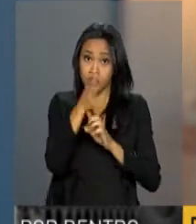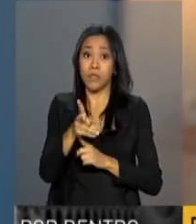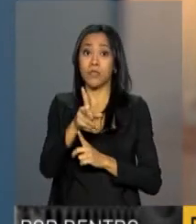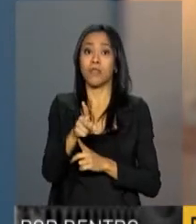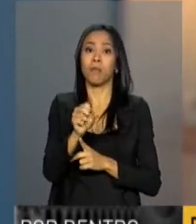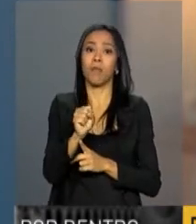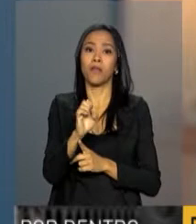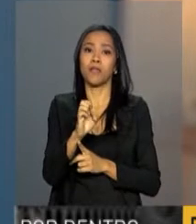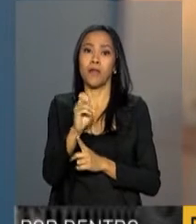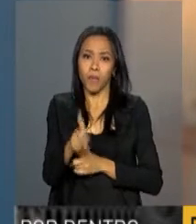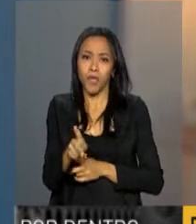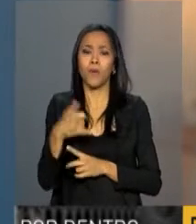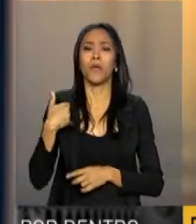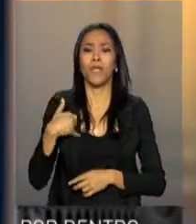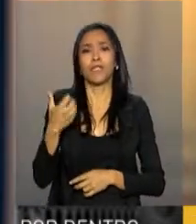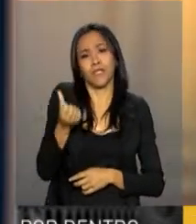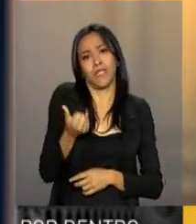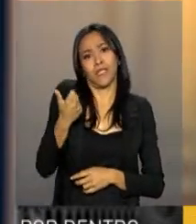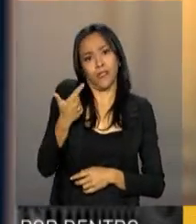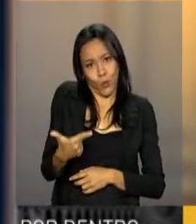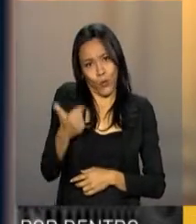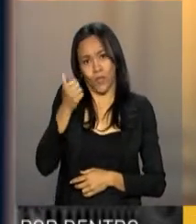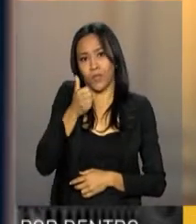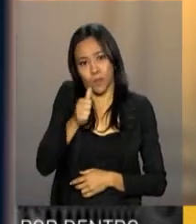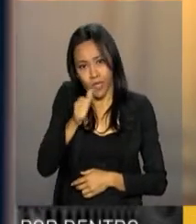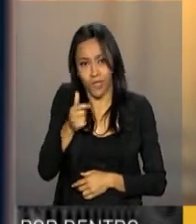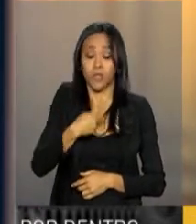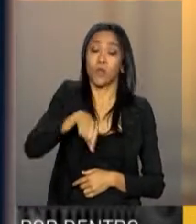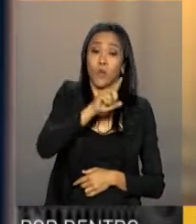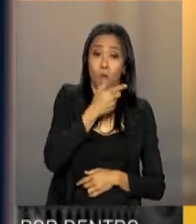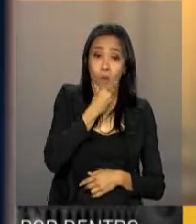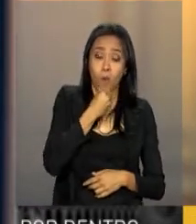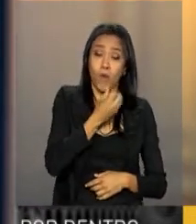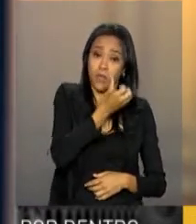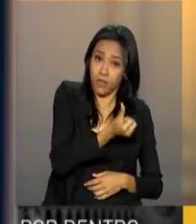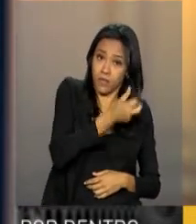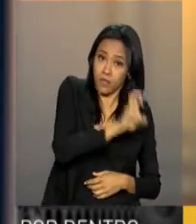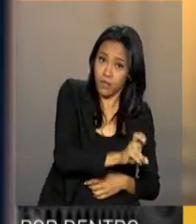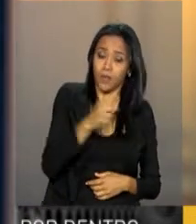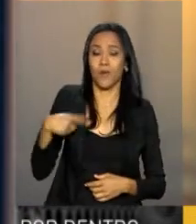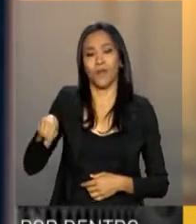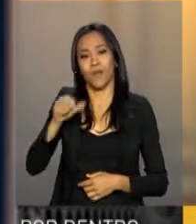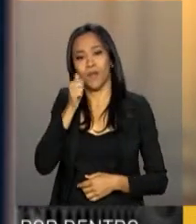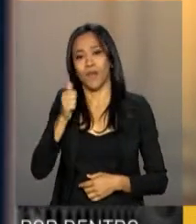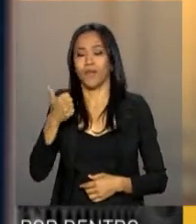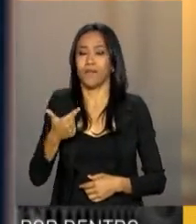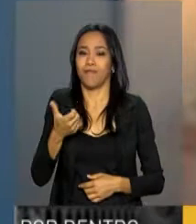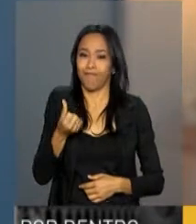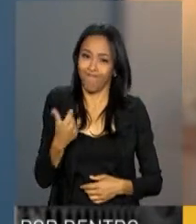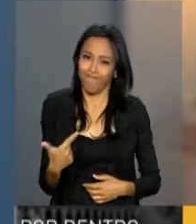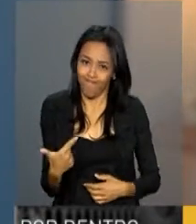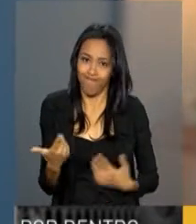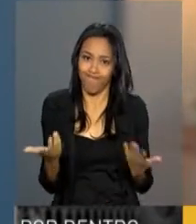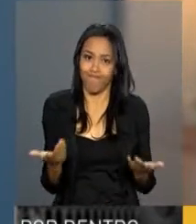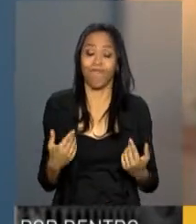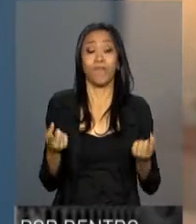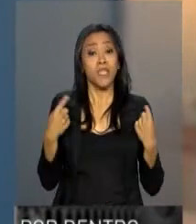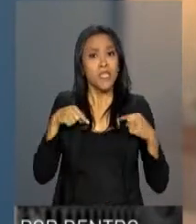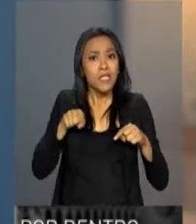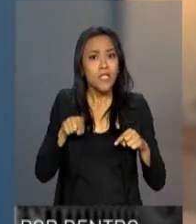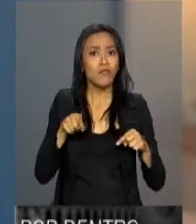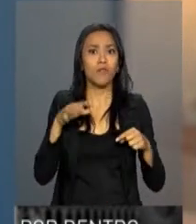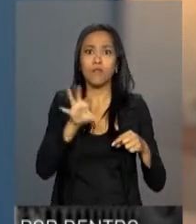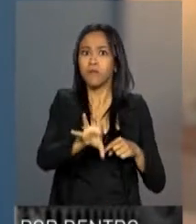dos seus 62 anos de idade. O homem, 65 anos e mulheres, 62 anos. O impacto na